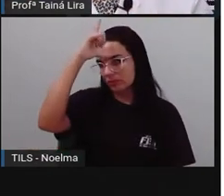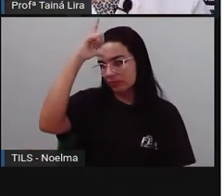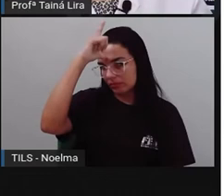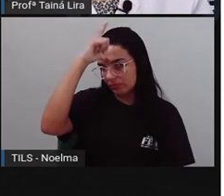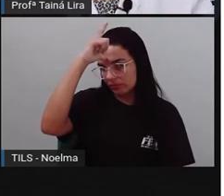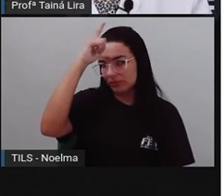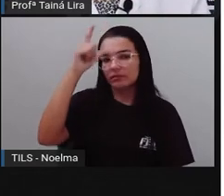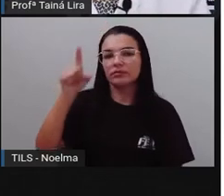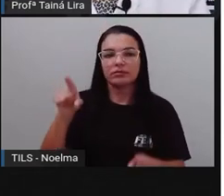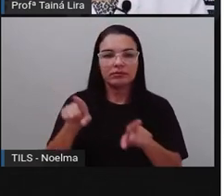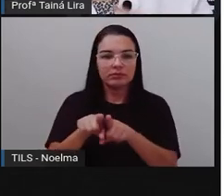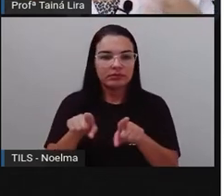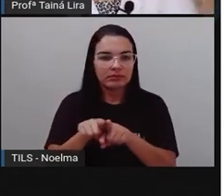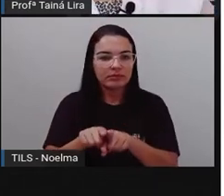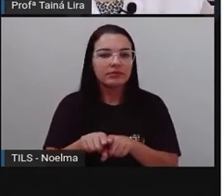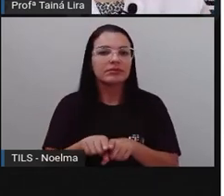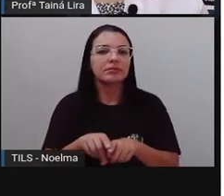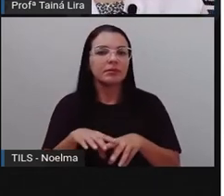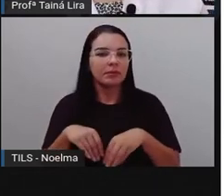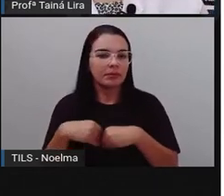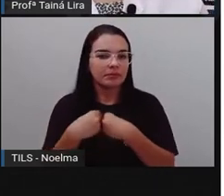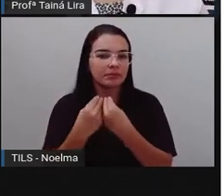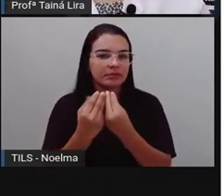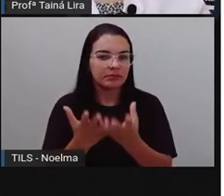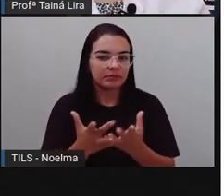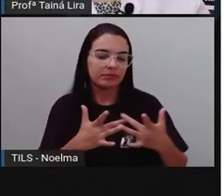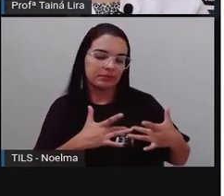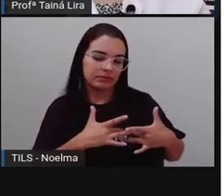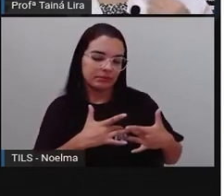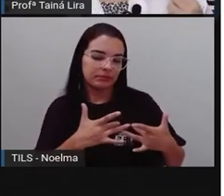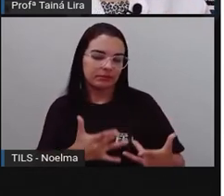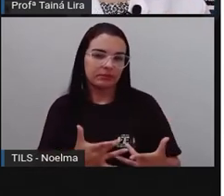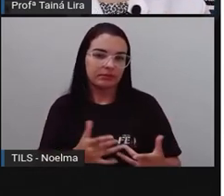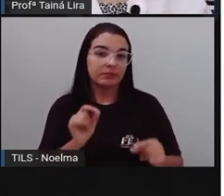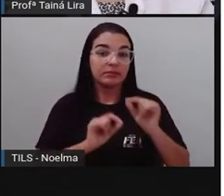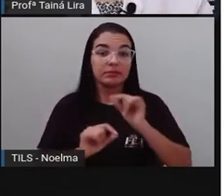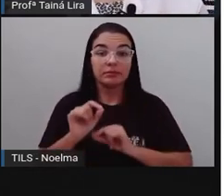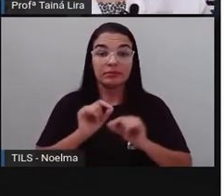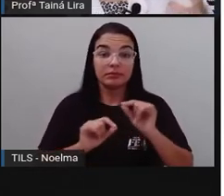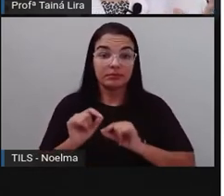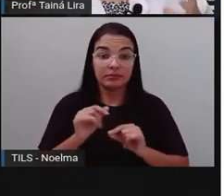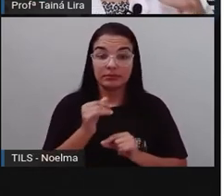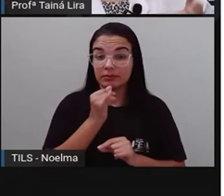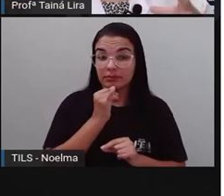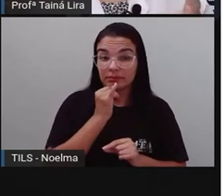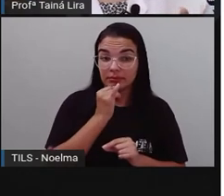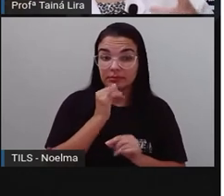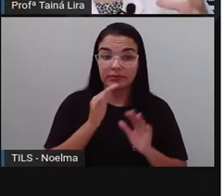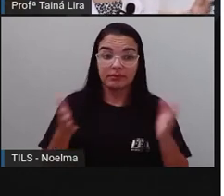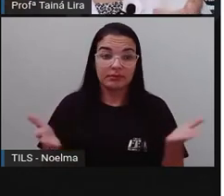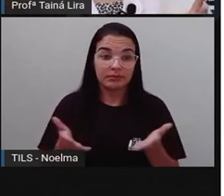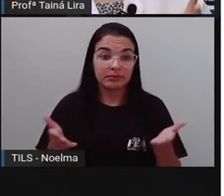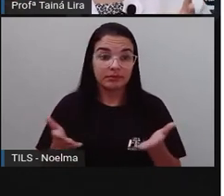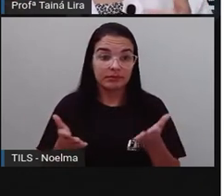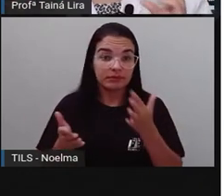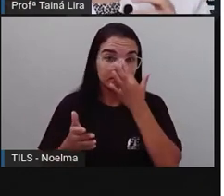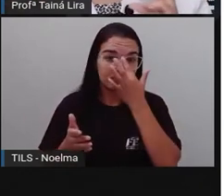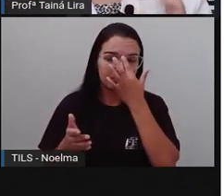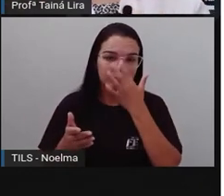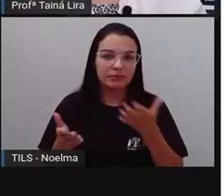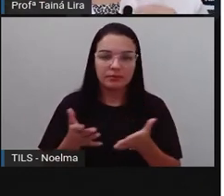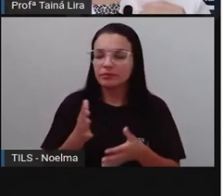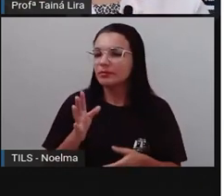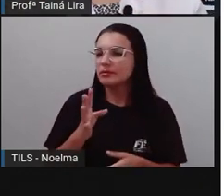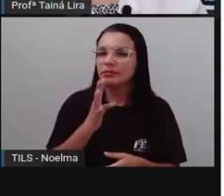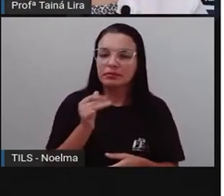italianos também deram várias contribuições entre eles. Hoje, por exemplo, quando nós estamos aí com um coleguinha que nós